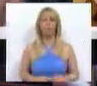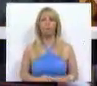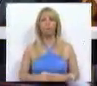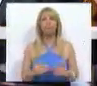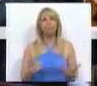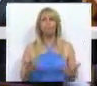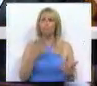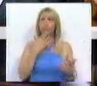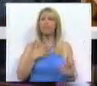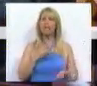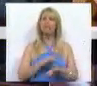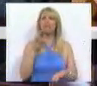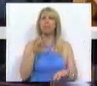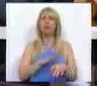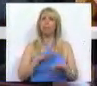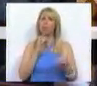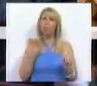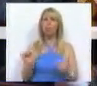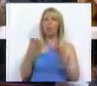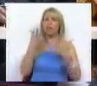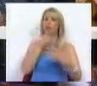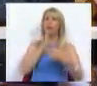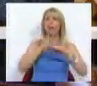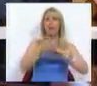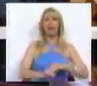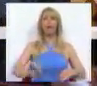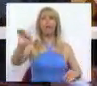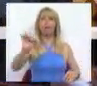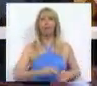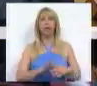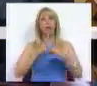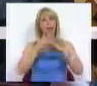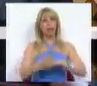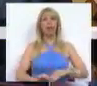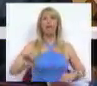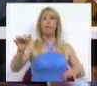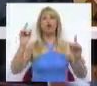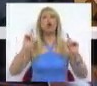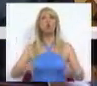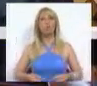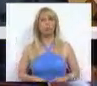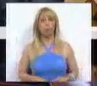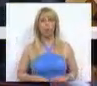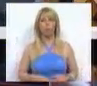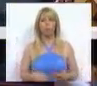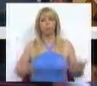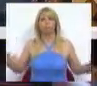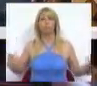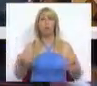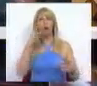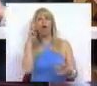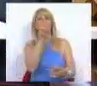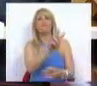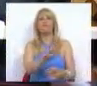sensibilizado pelo início da sua intervenção. A sua intervenção começou com uma visão da Europa